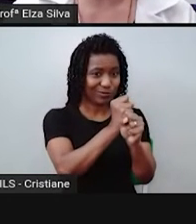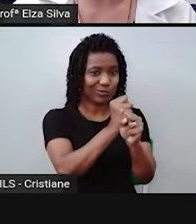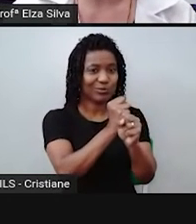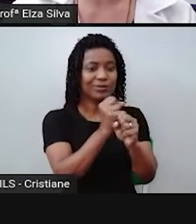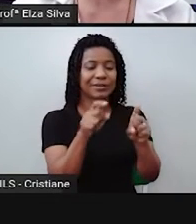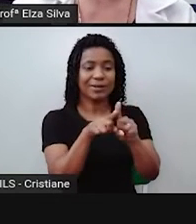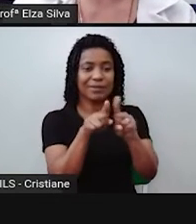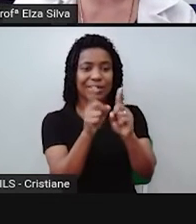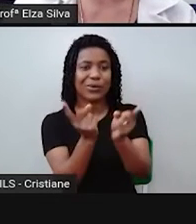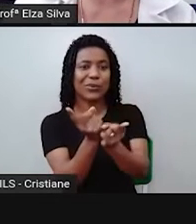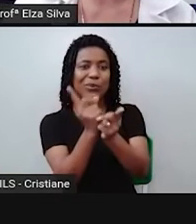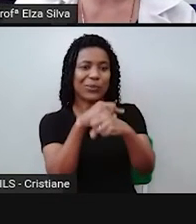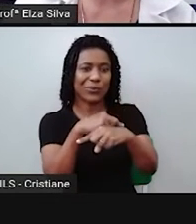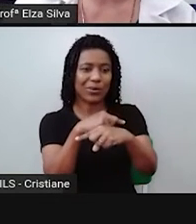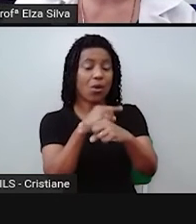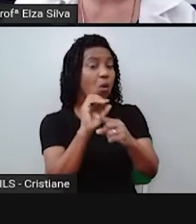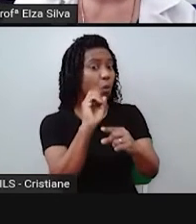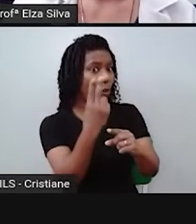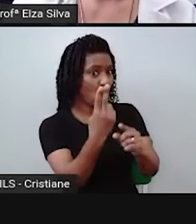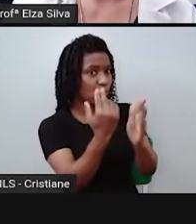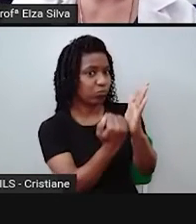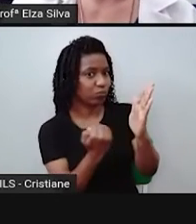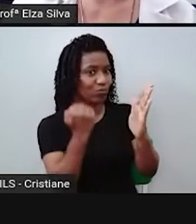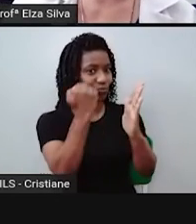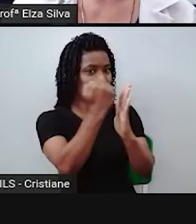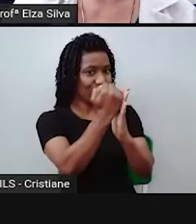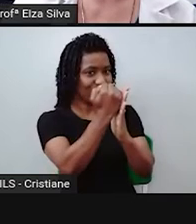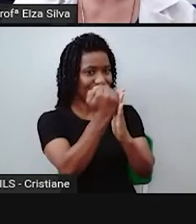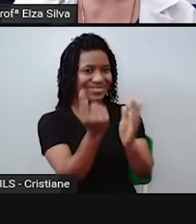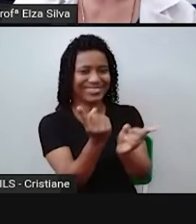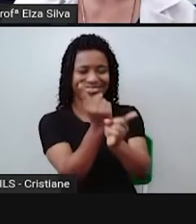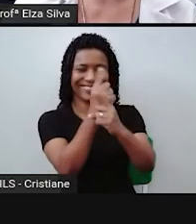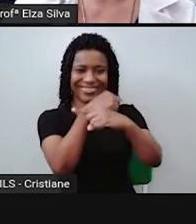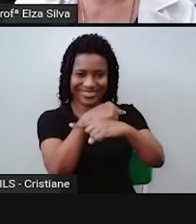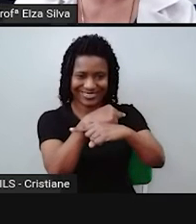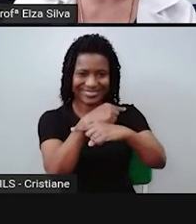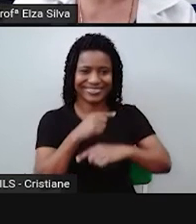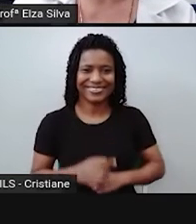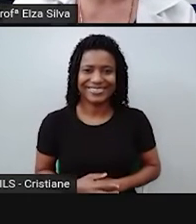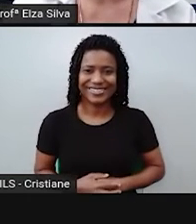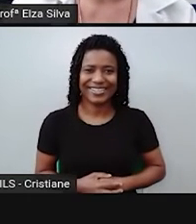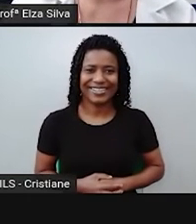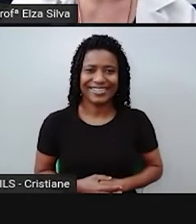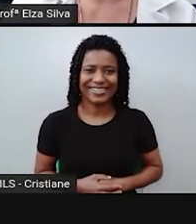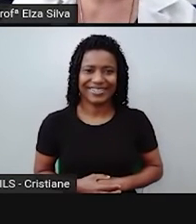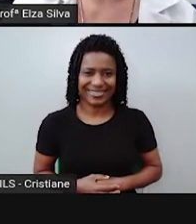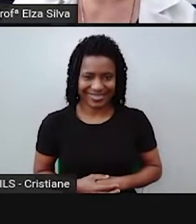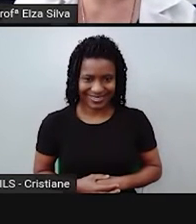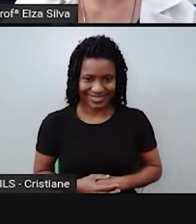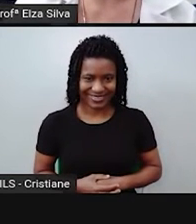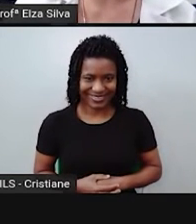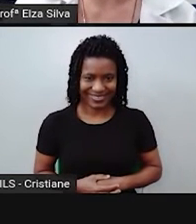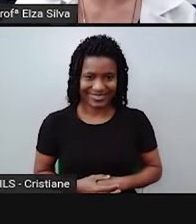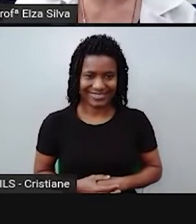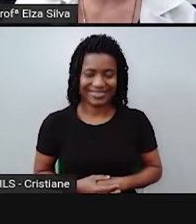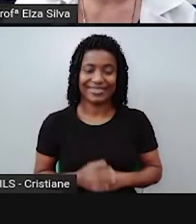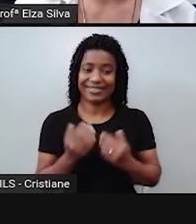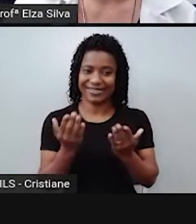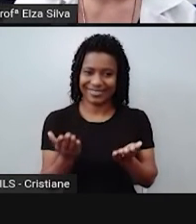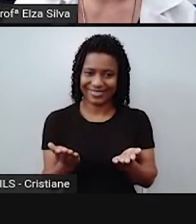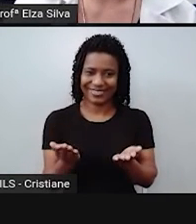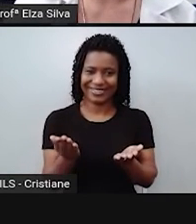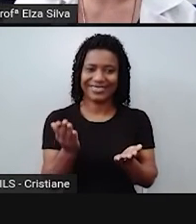contrast, contraste. The fox said and jumped for a fine time,